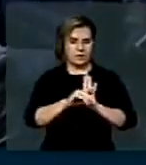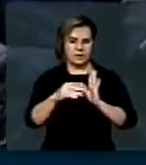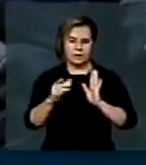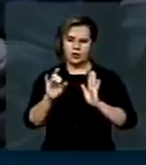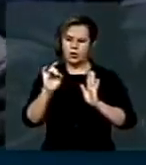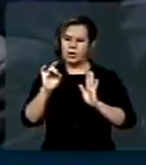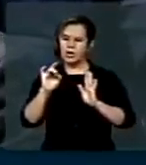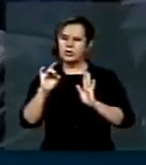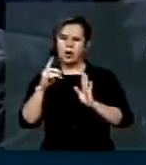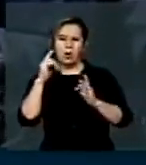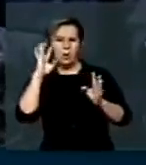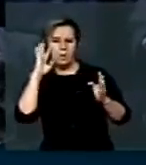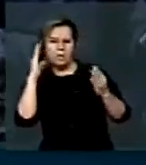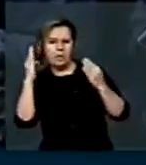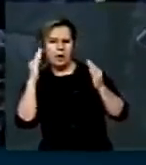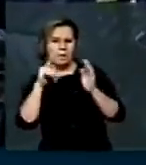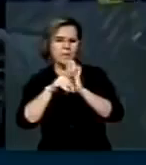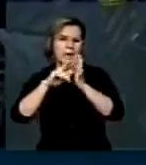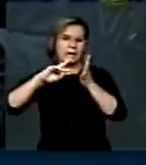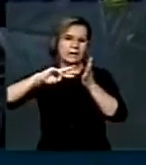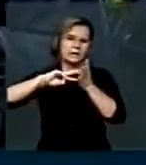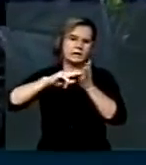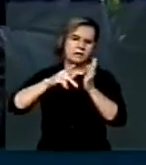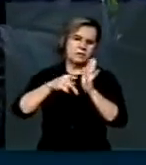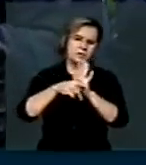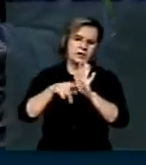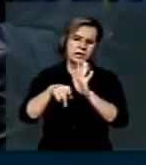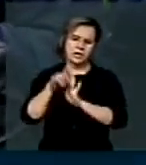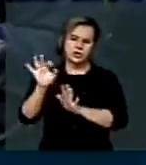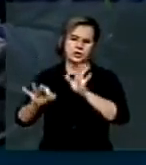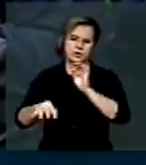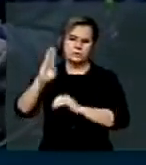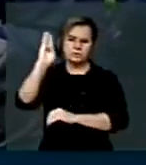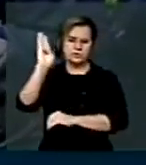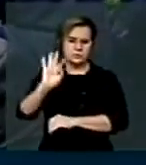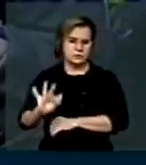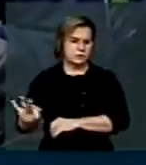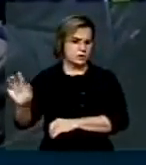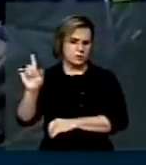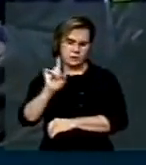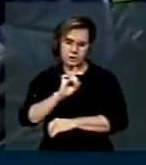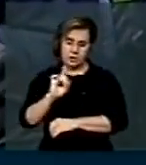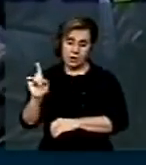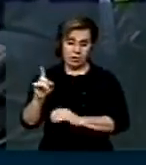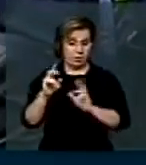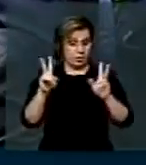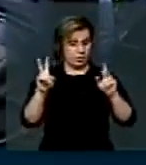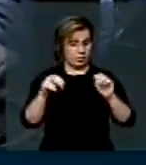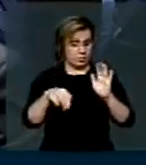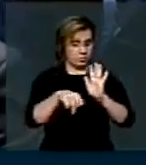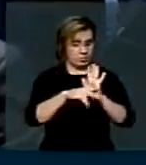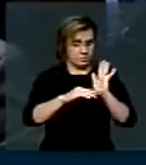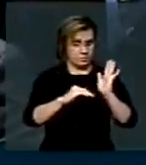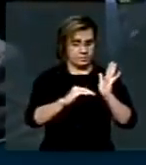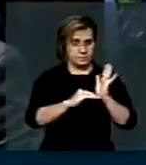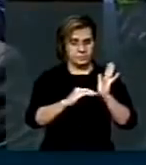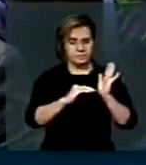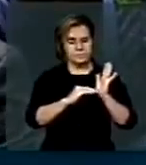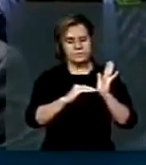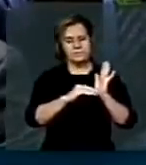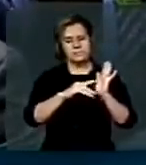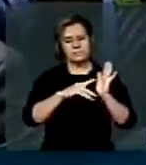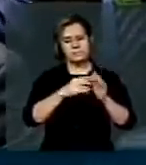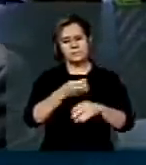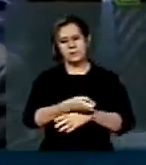interpretativo da justiça eleitoral. Por isso essa matéria que vem do Senado e que repõe a